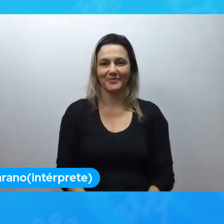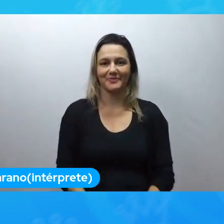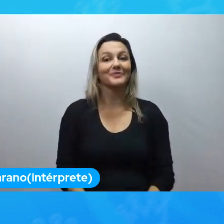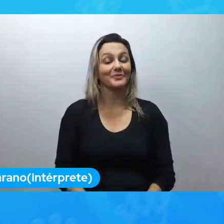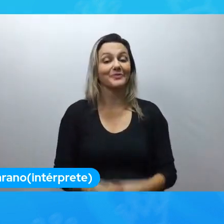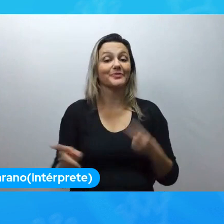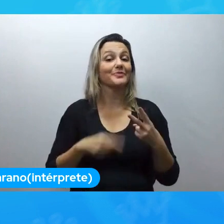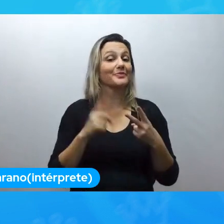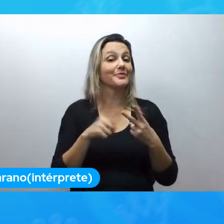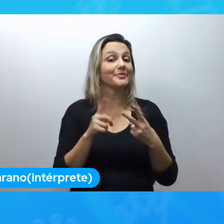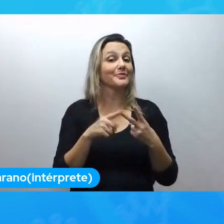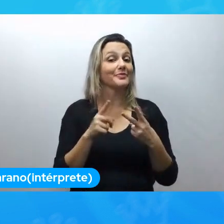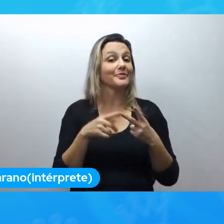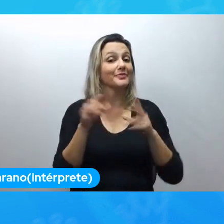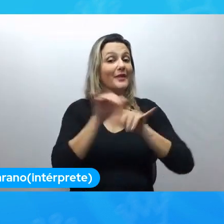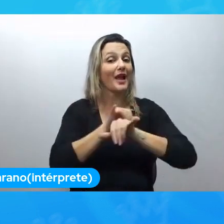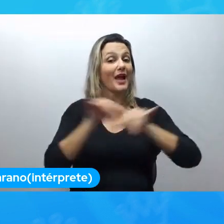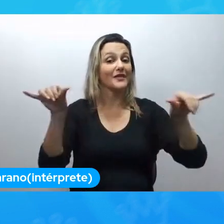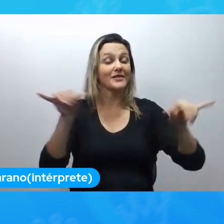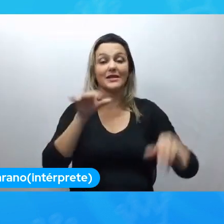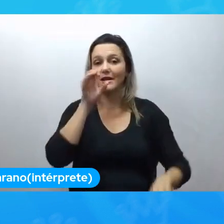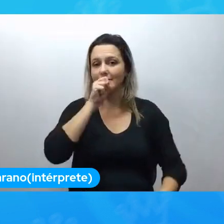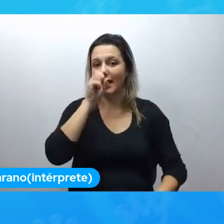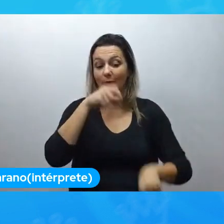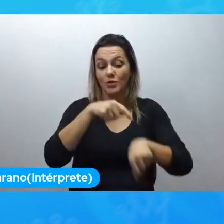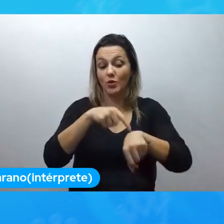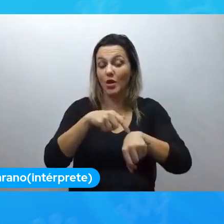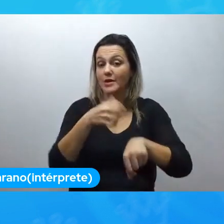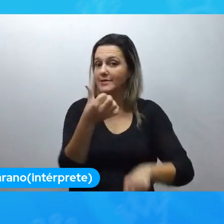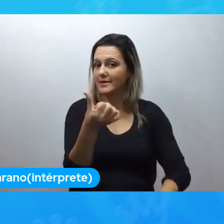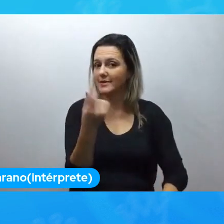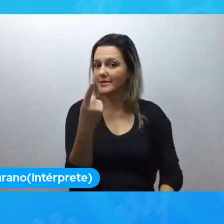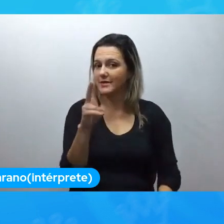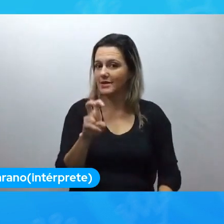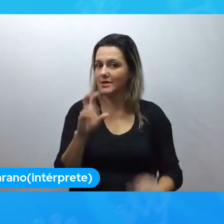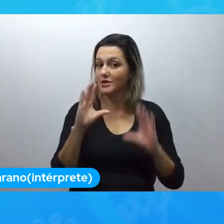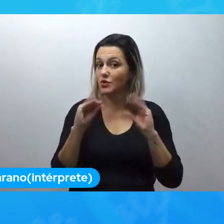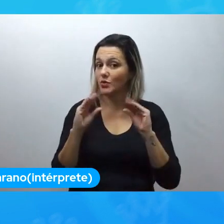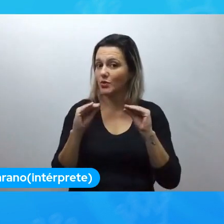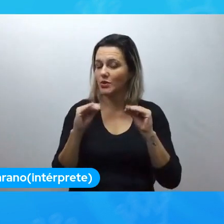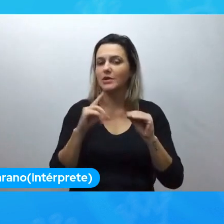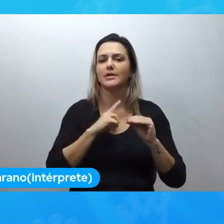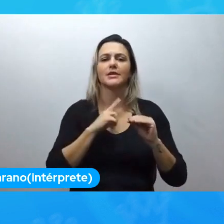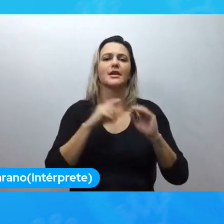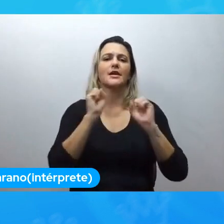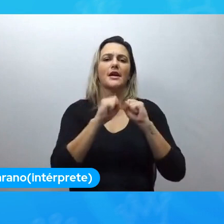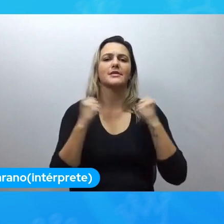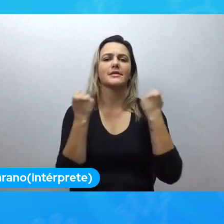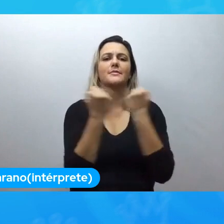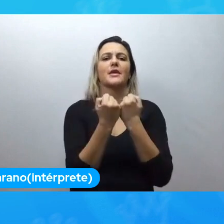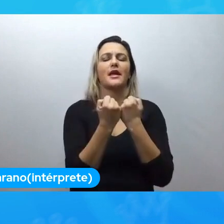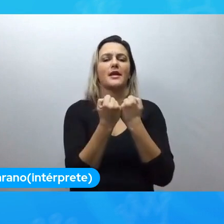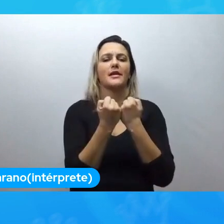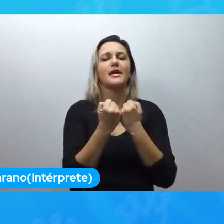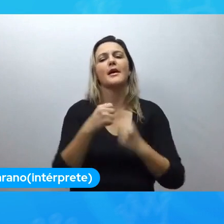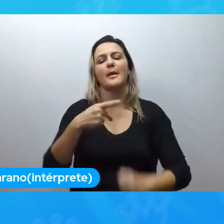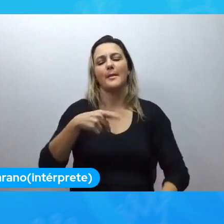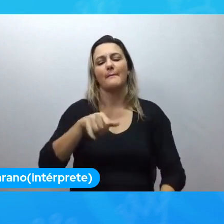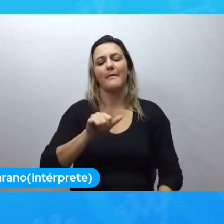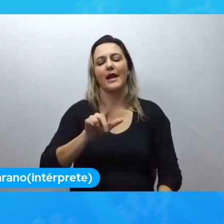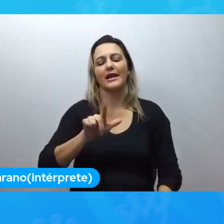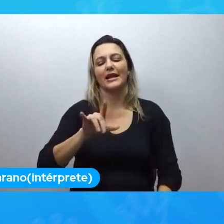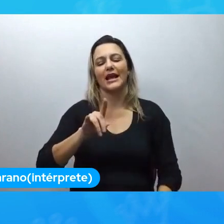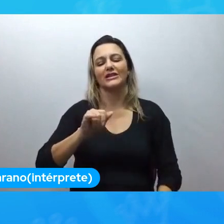todas que, no sábado, às 6h15 da noite, acontecerá a Assembleia das Pai Ladies Brasil. Ela vai